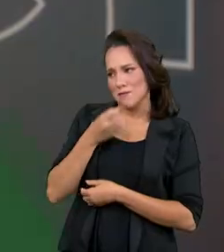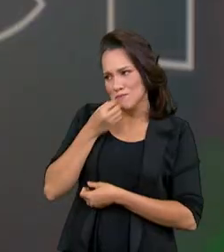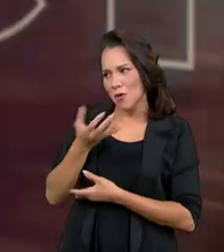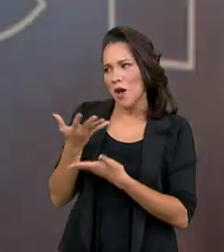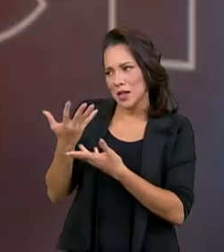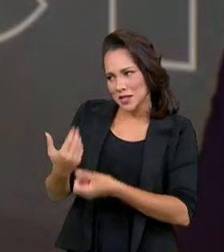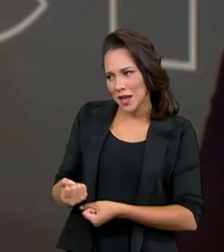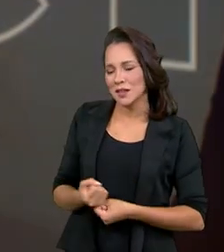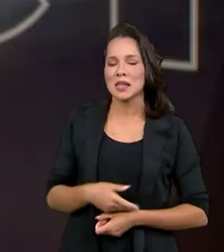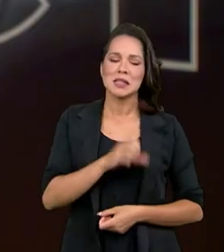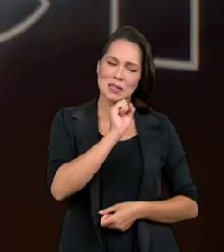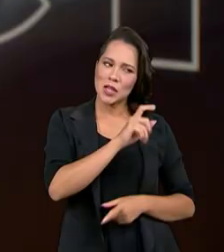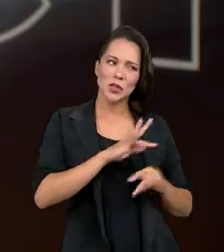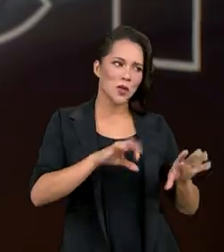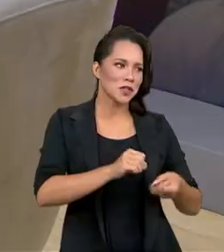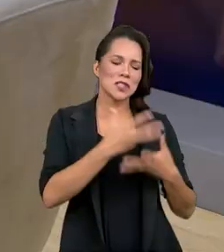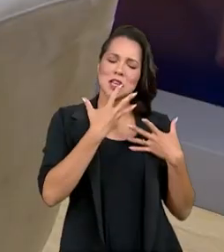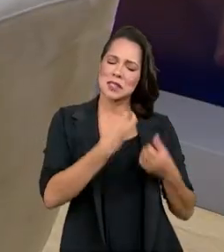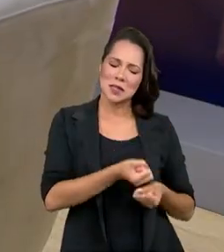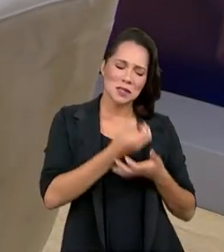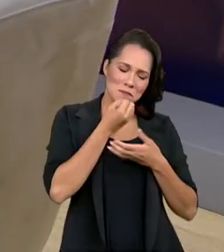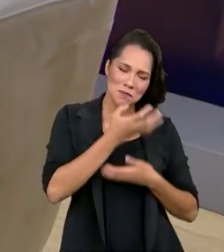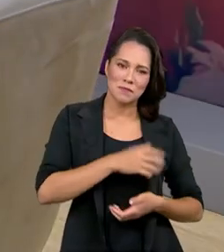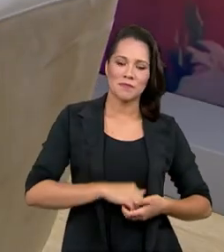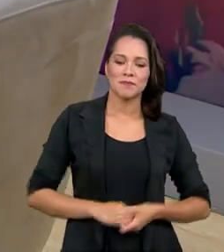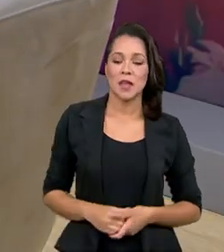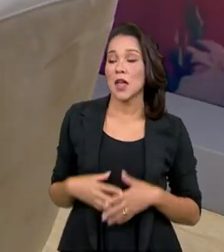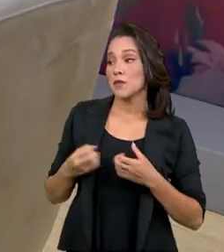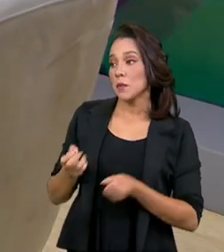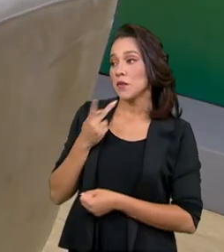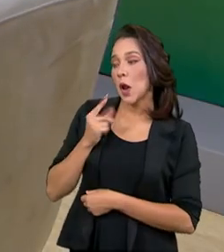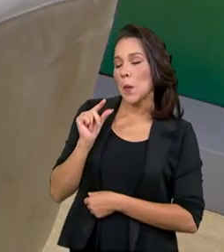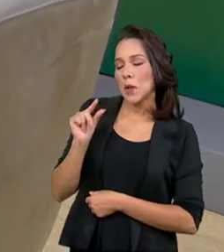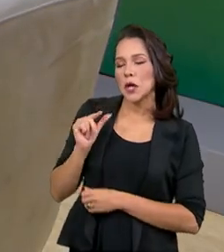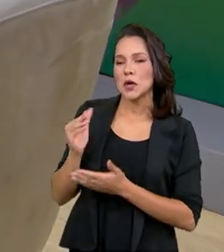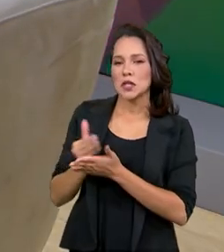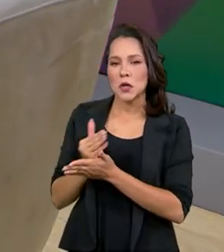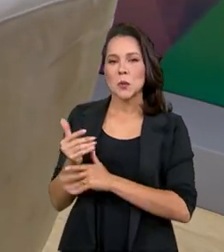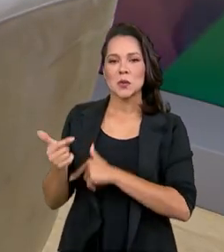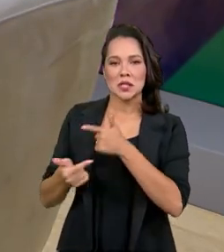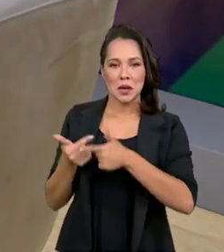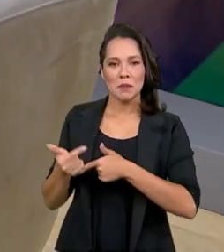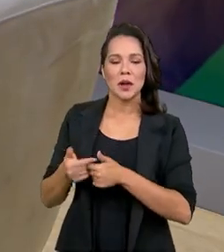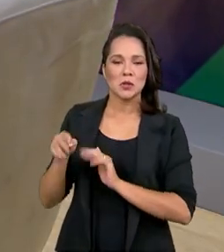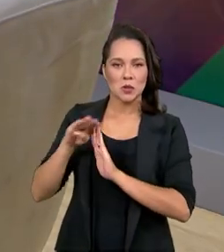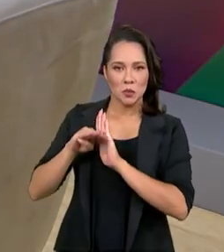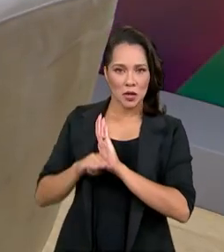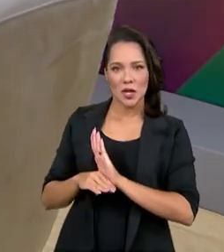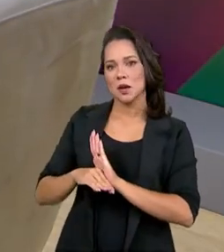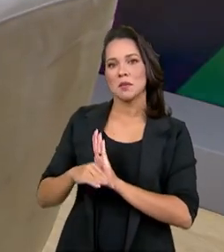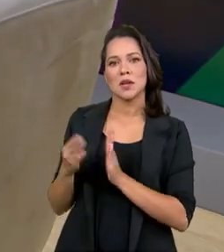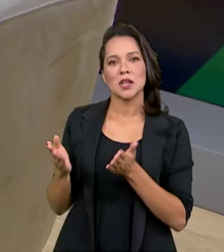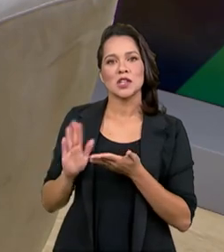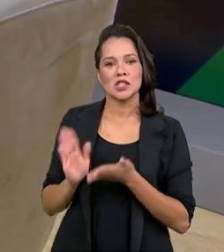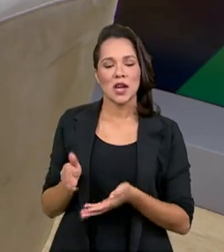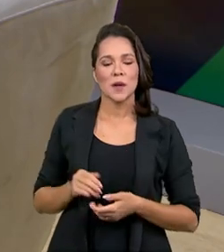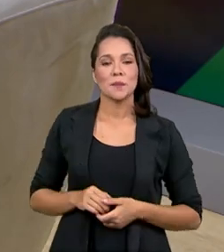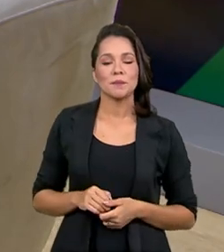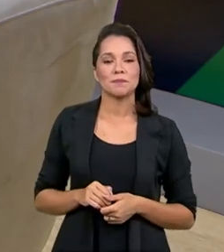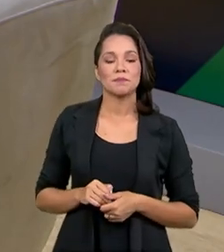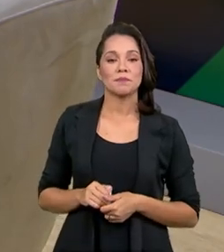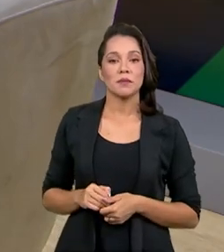-vindas. Todas são bem-vindas. Todas são bem-vindas. Secretária, vamos falar um pouquinho então de algumas ações do programa diretamente, né?